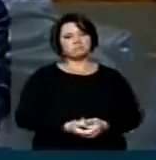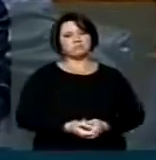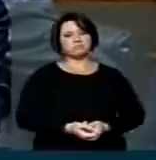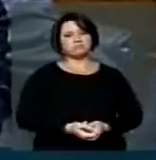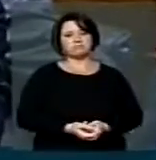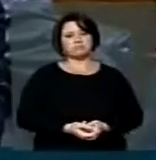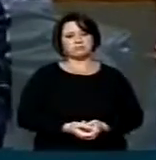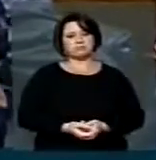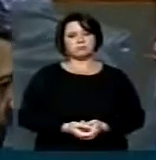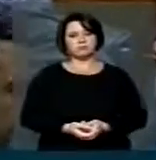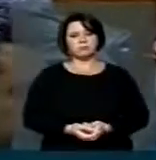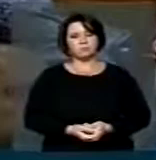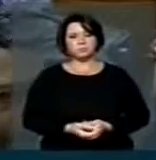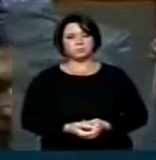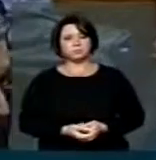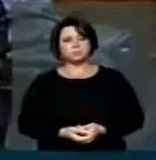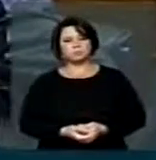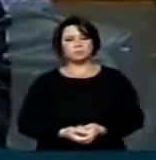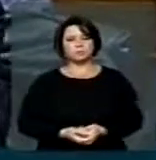Presidente,